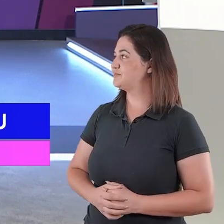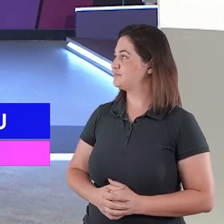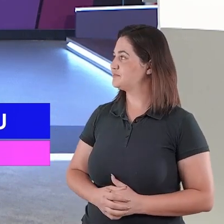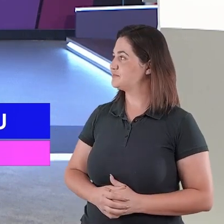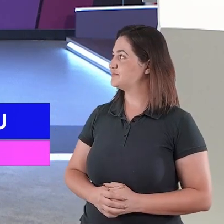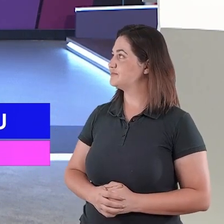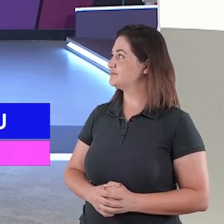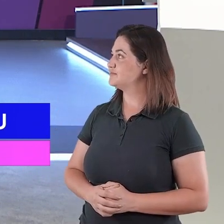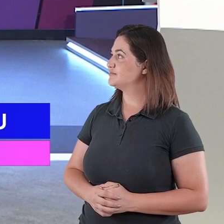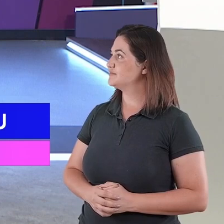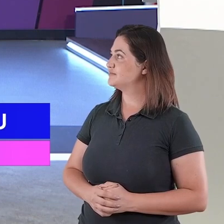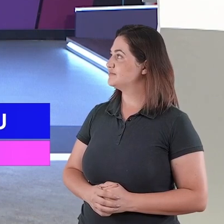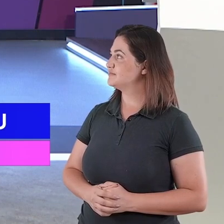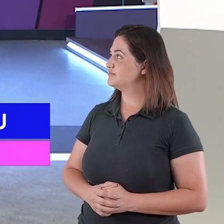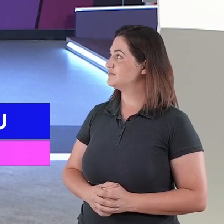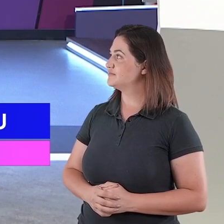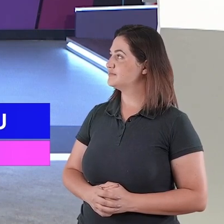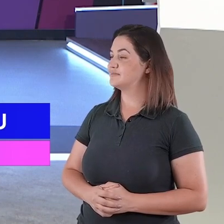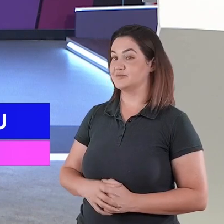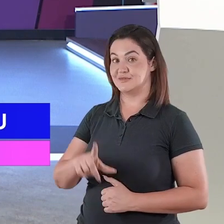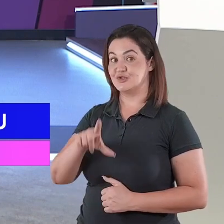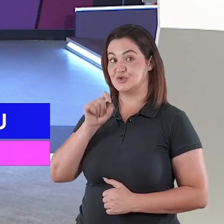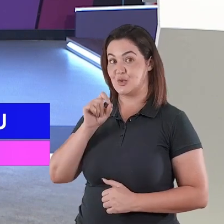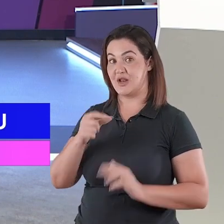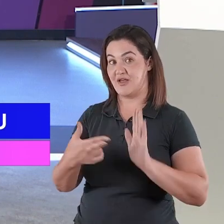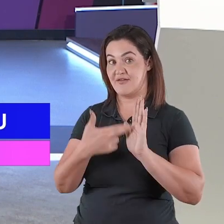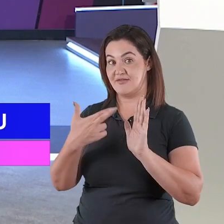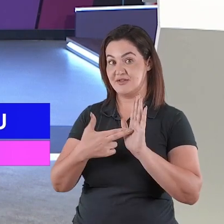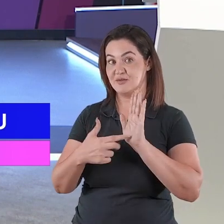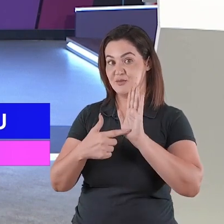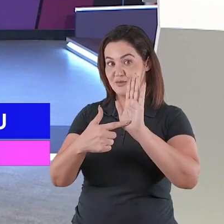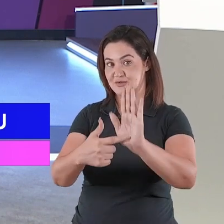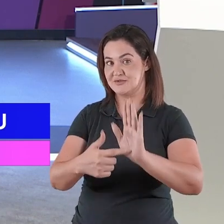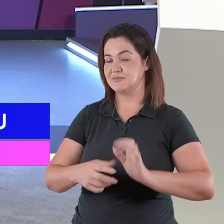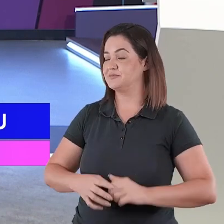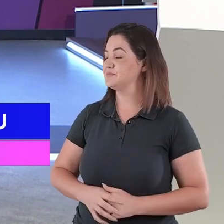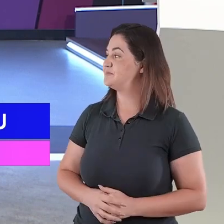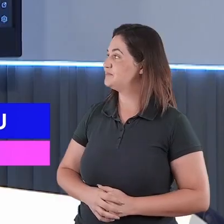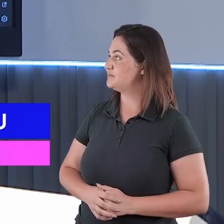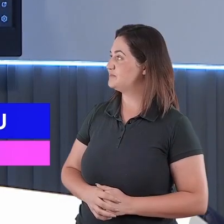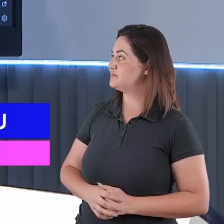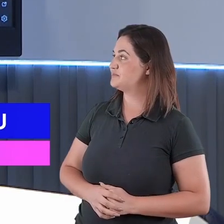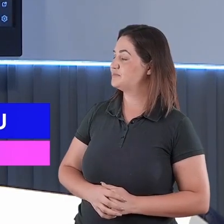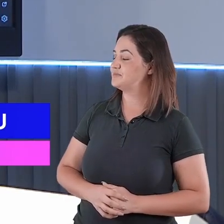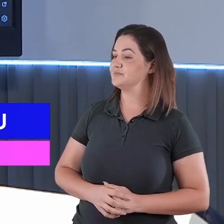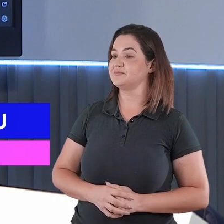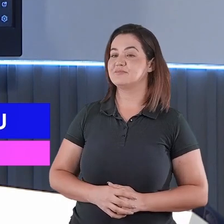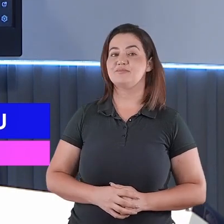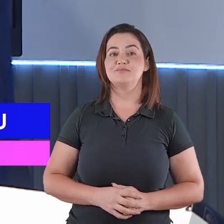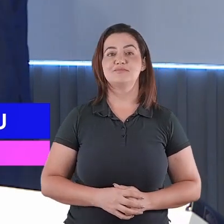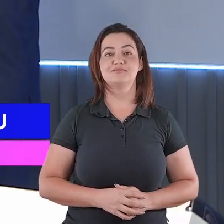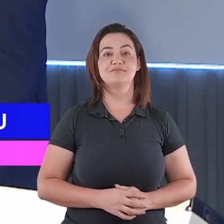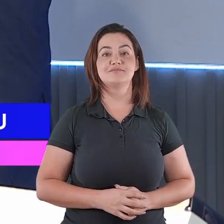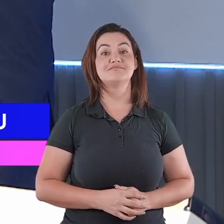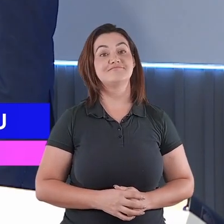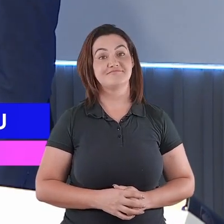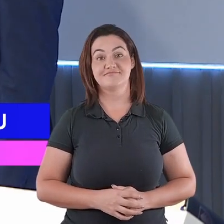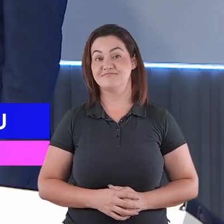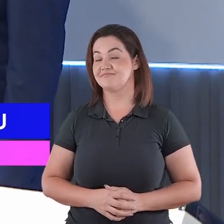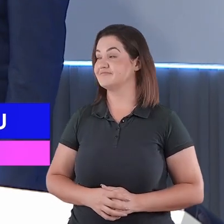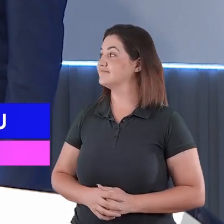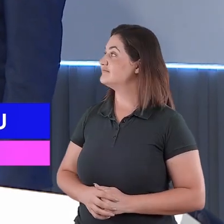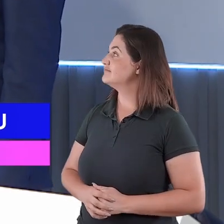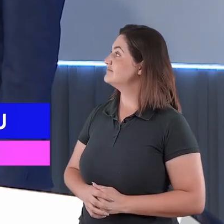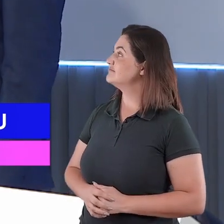bíblico, que é a origem de tudo esse que eu mostrei para você, que fala sobre a criação. E então, você vai chegar aqui.